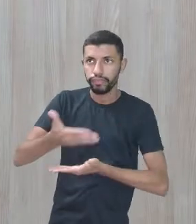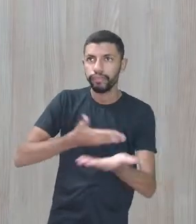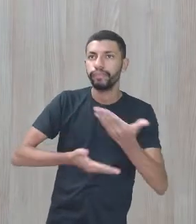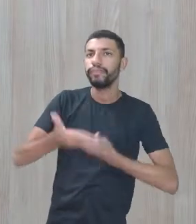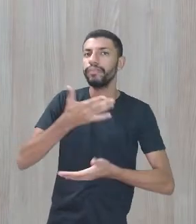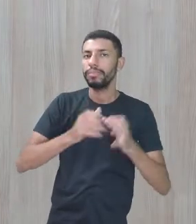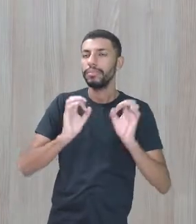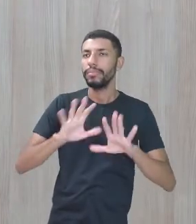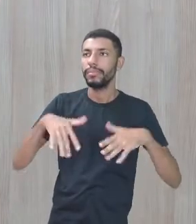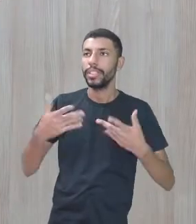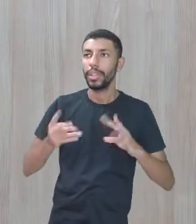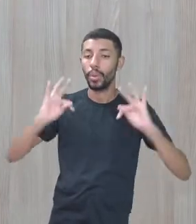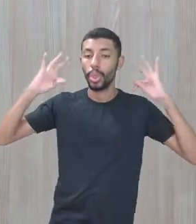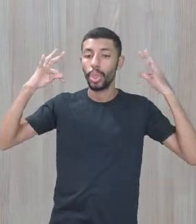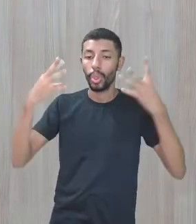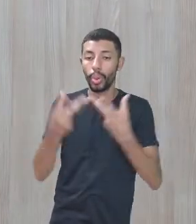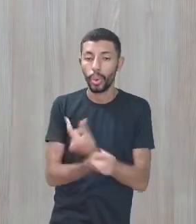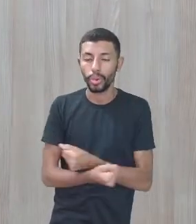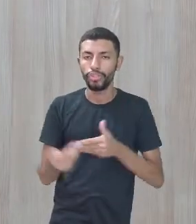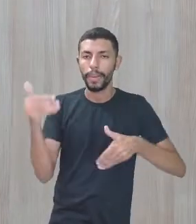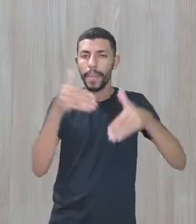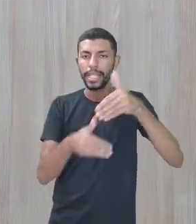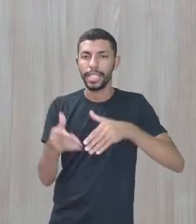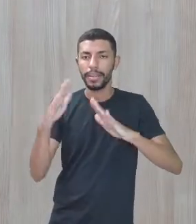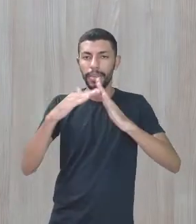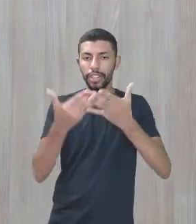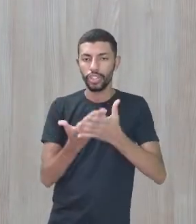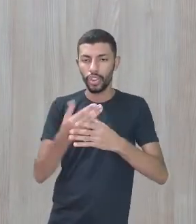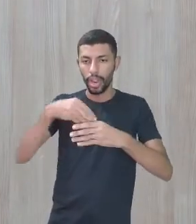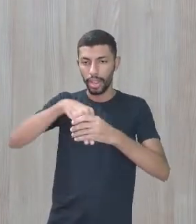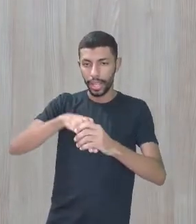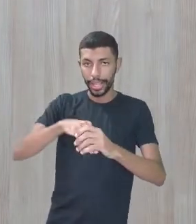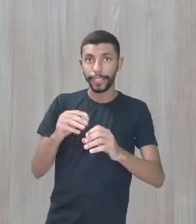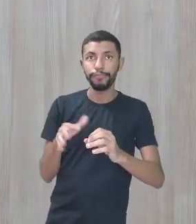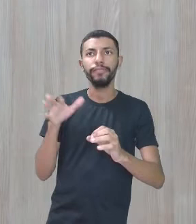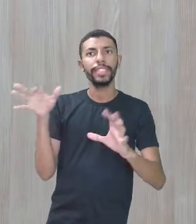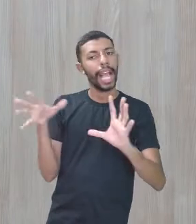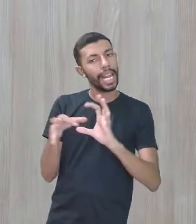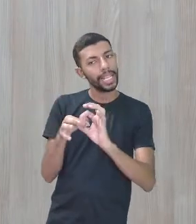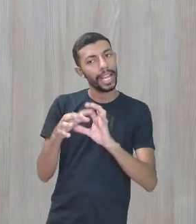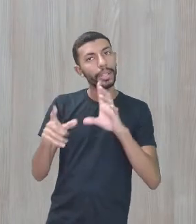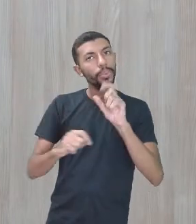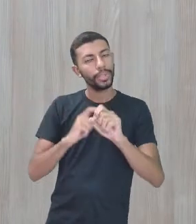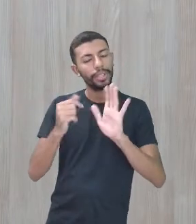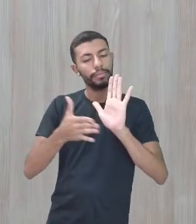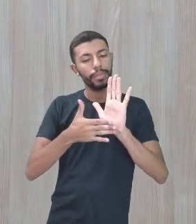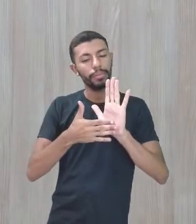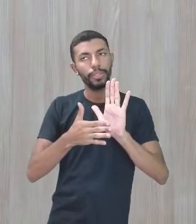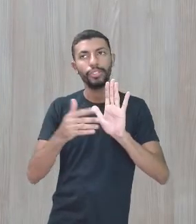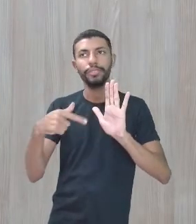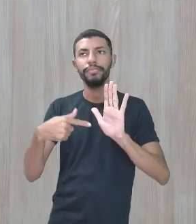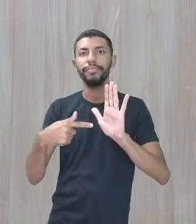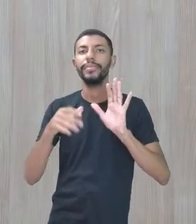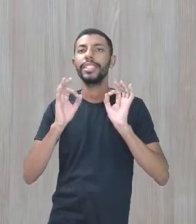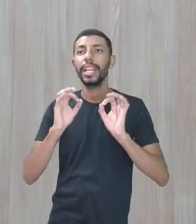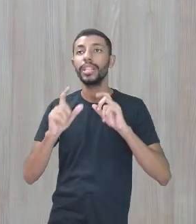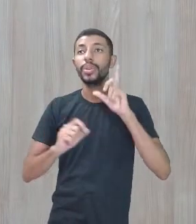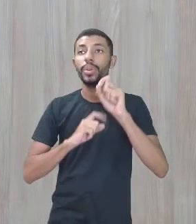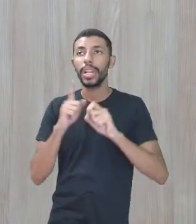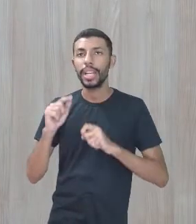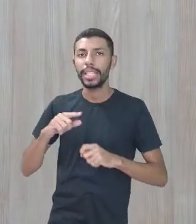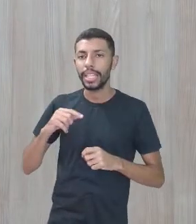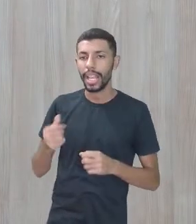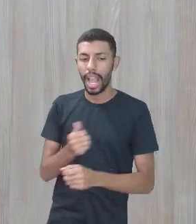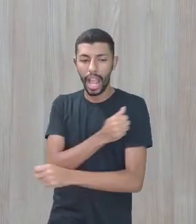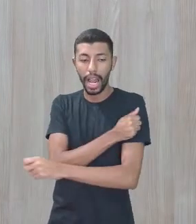Então, todos que fazem parte da escola estão envolvidos nessa proposta. que nenhum estudante, ele